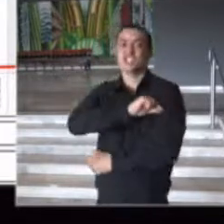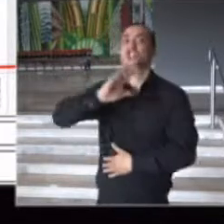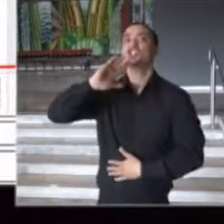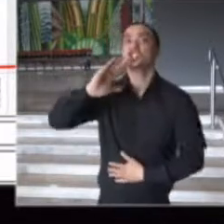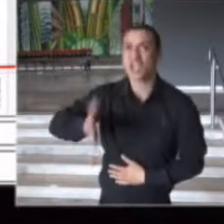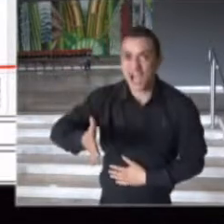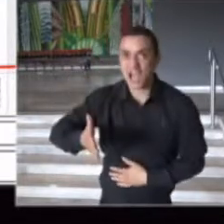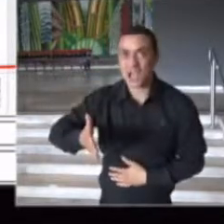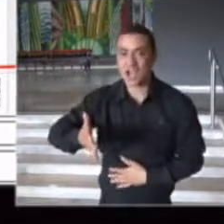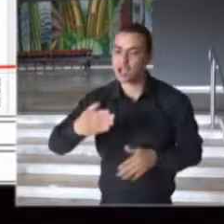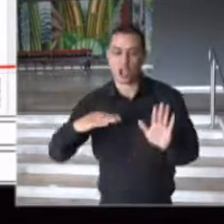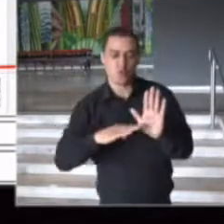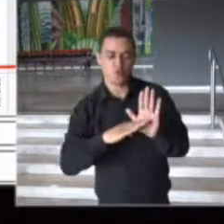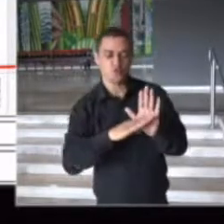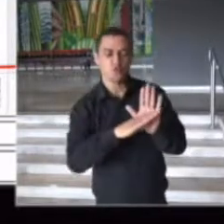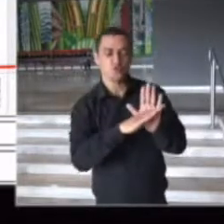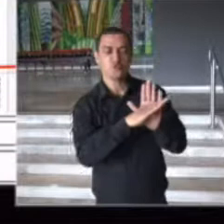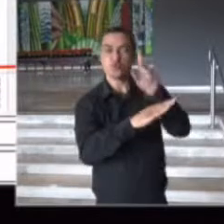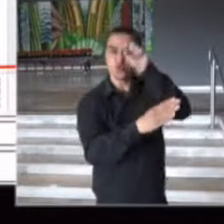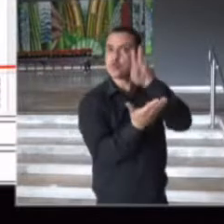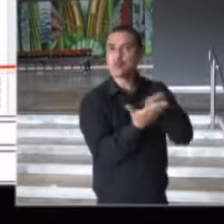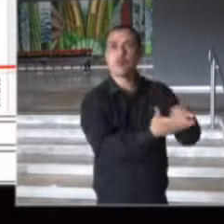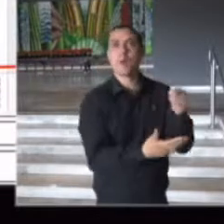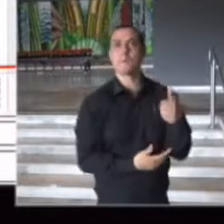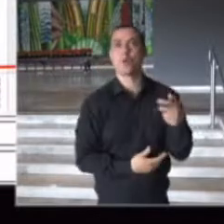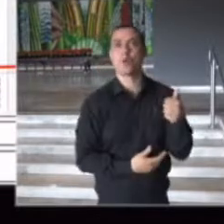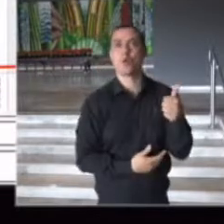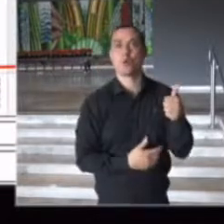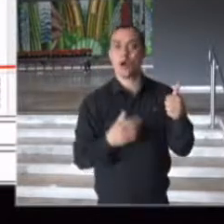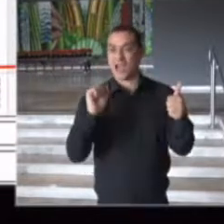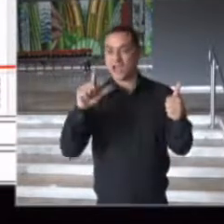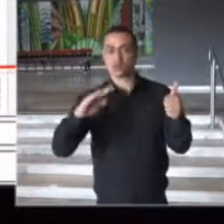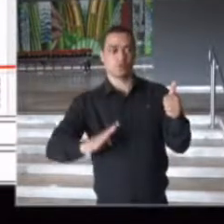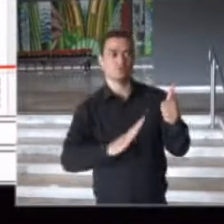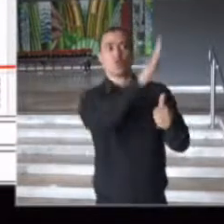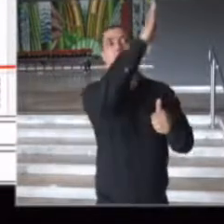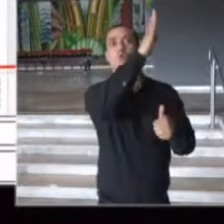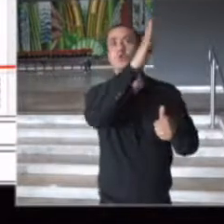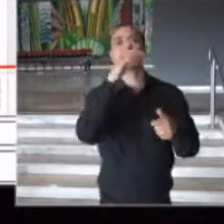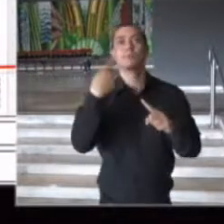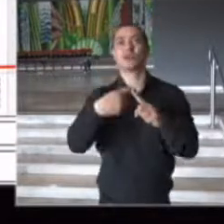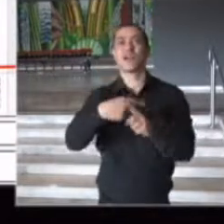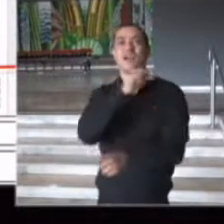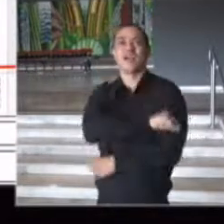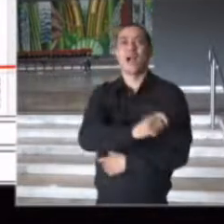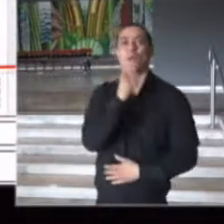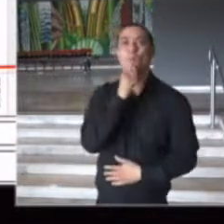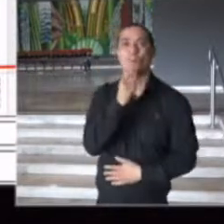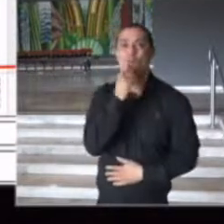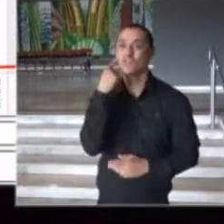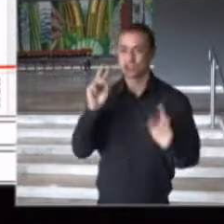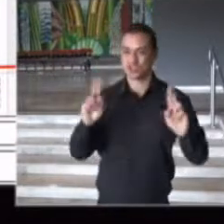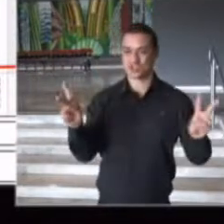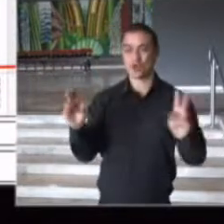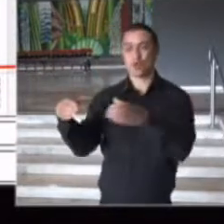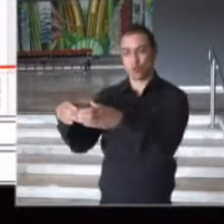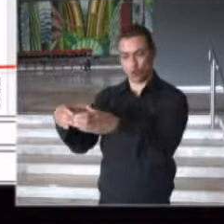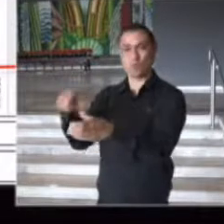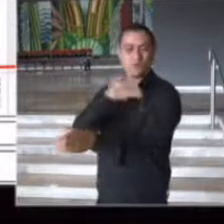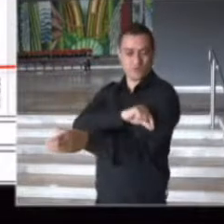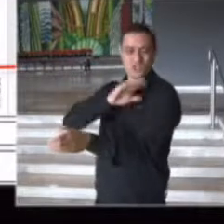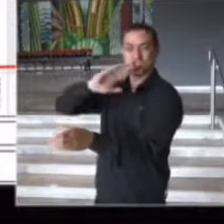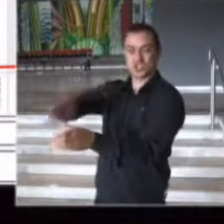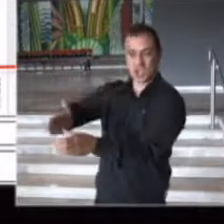totalmente vacinadas. E vejam a enorme diferença que nós temos entre internações de vacinados e